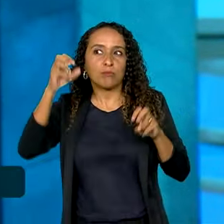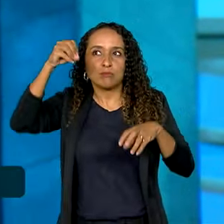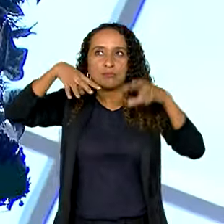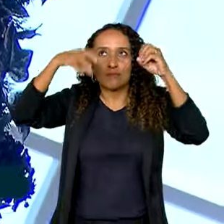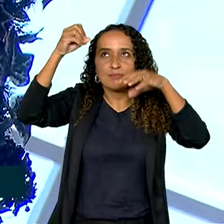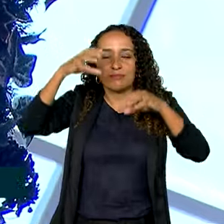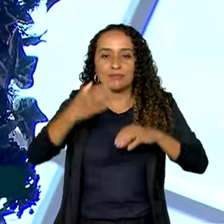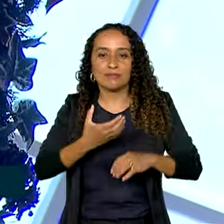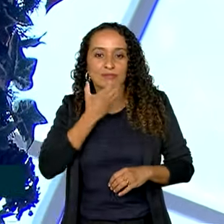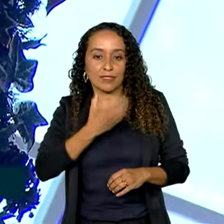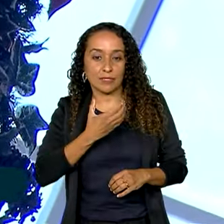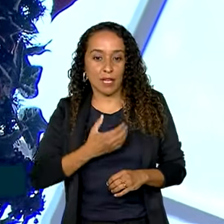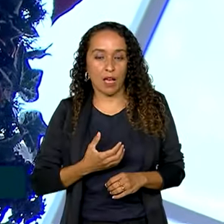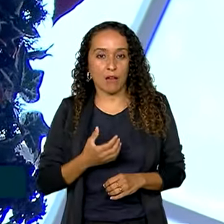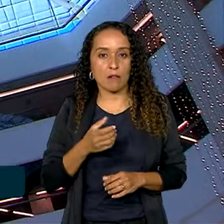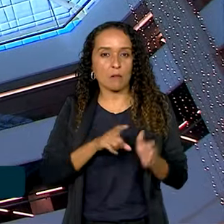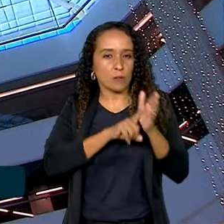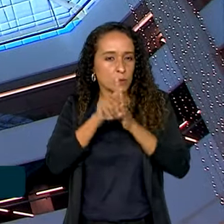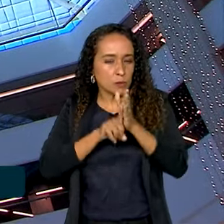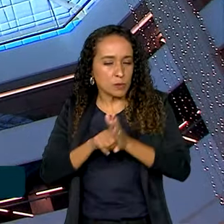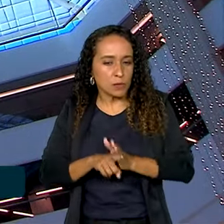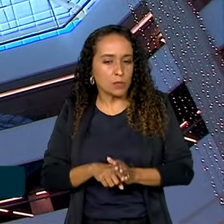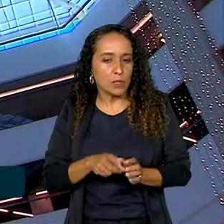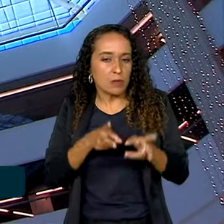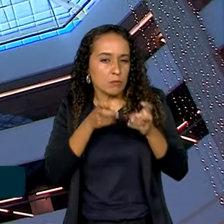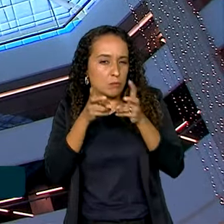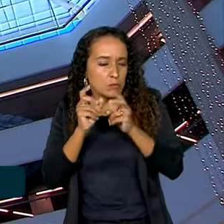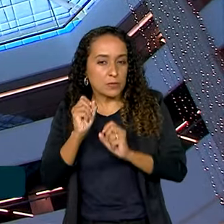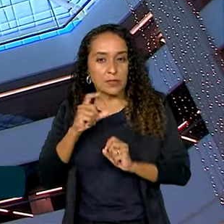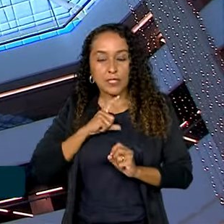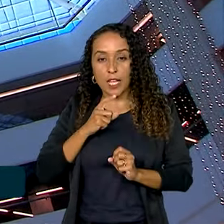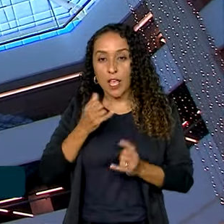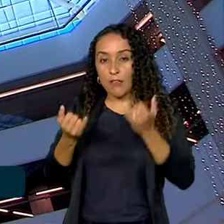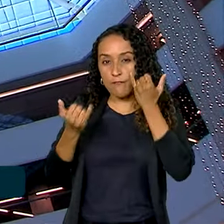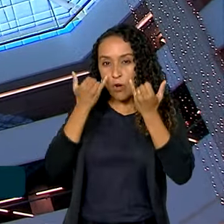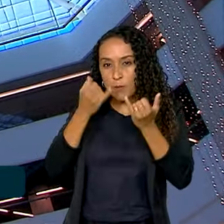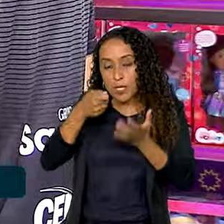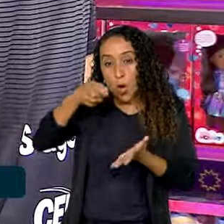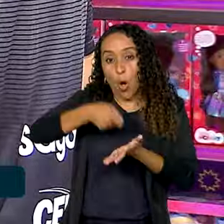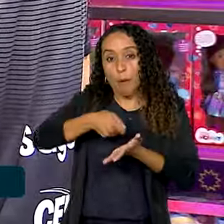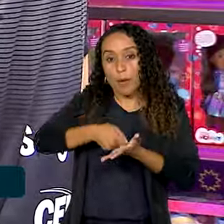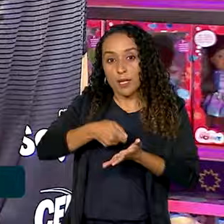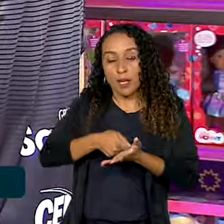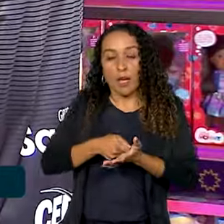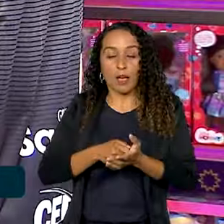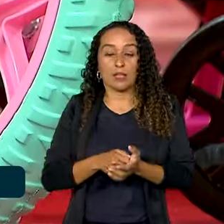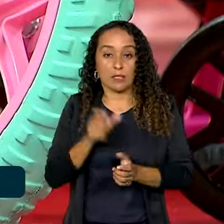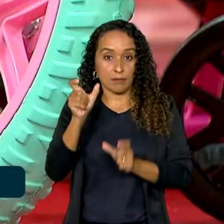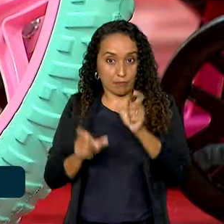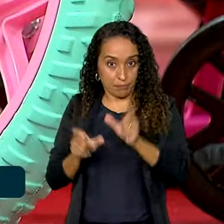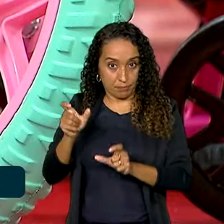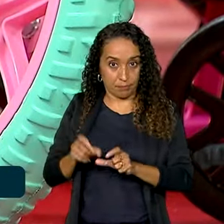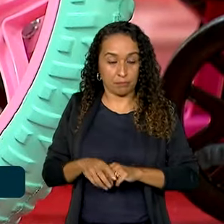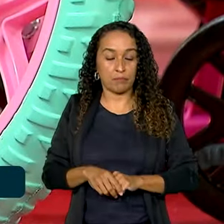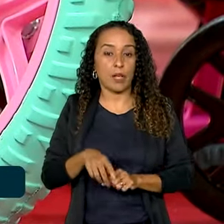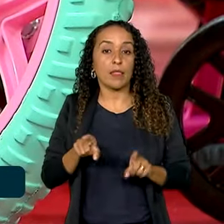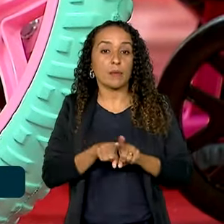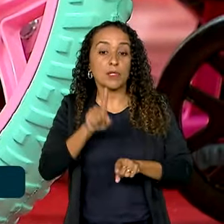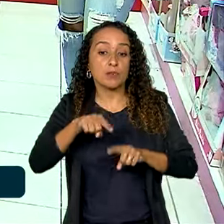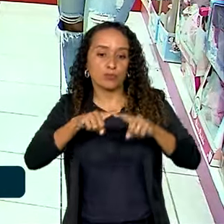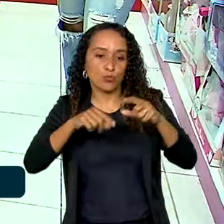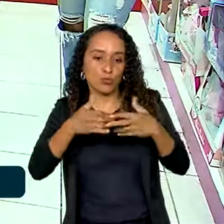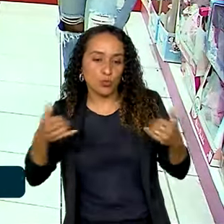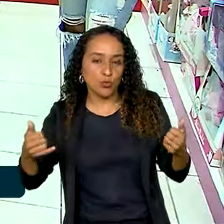natalina, os fiscais verificam se existem informações obrigatórias para o consumidor e se o produto